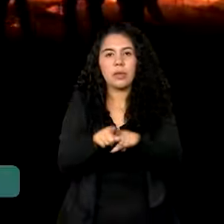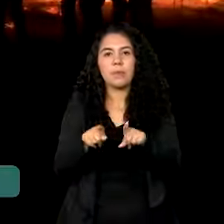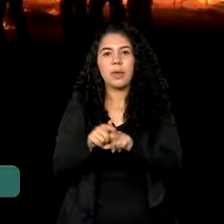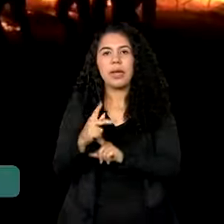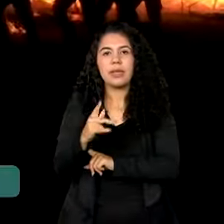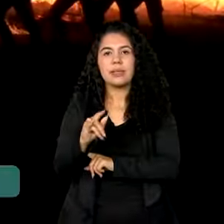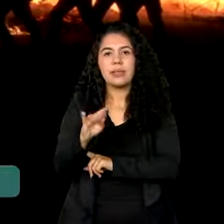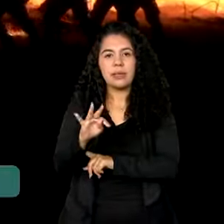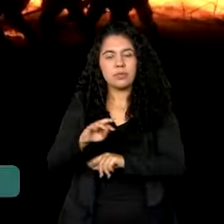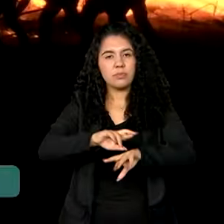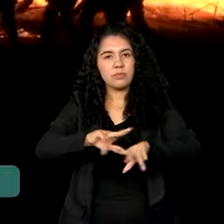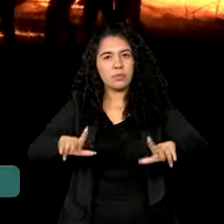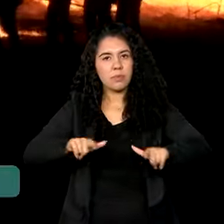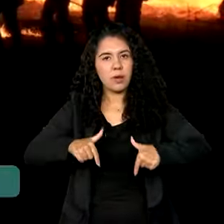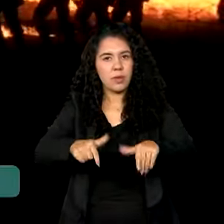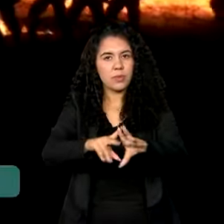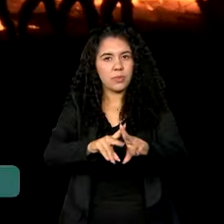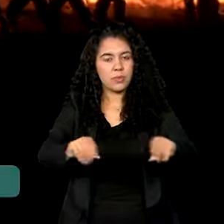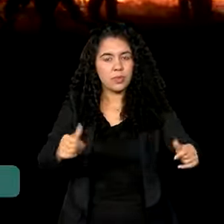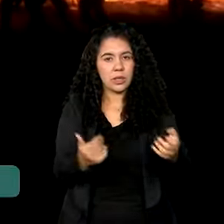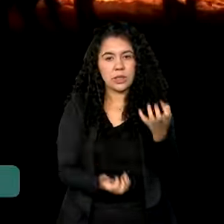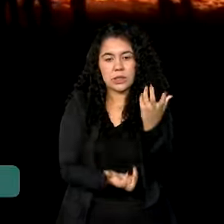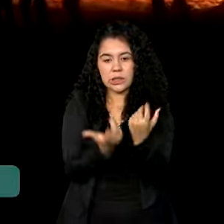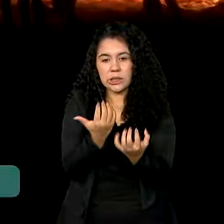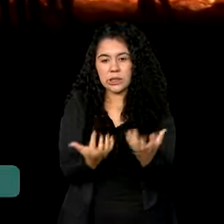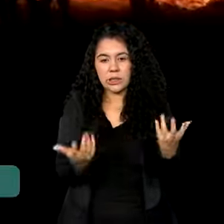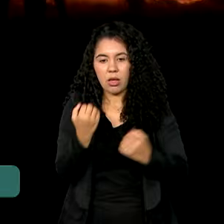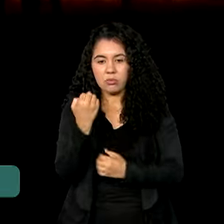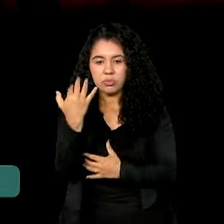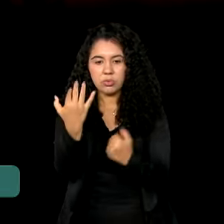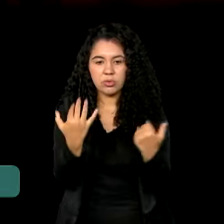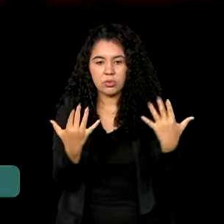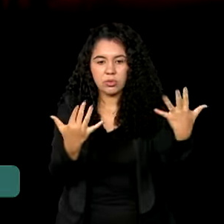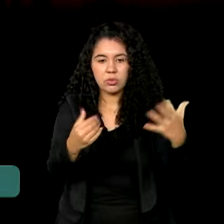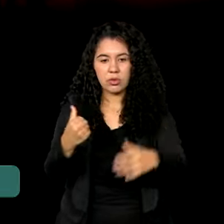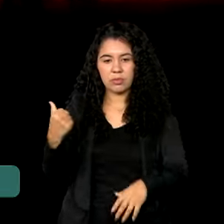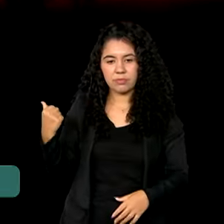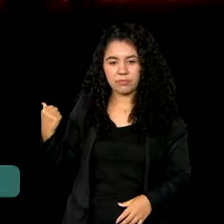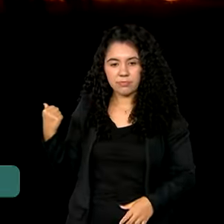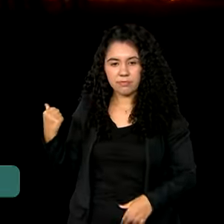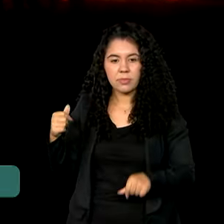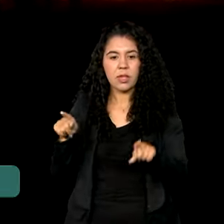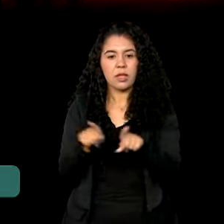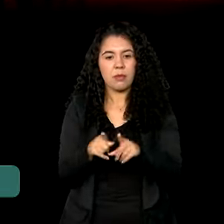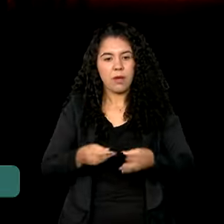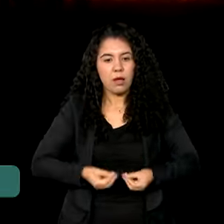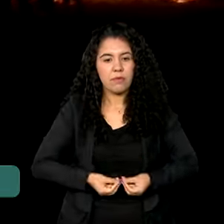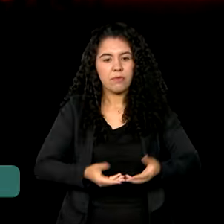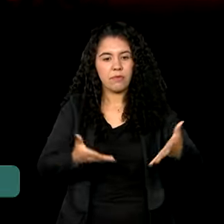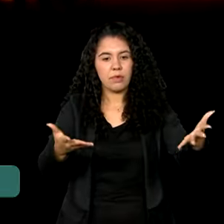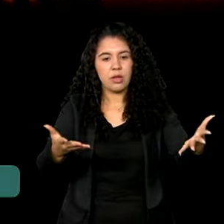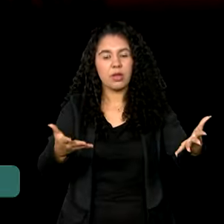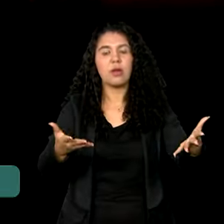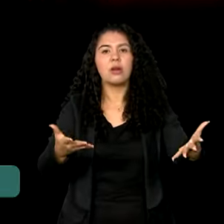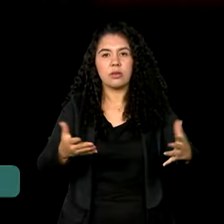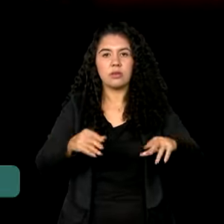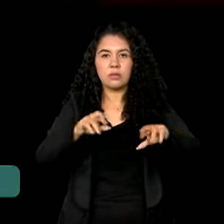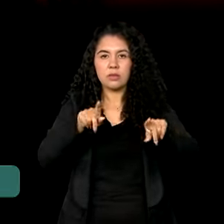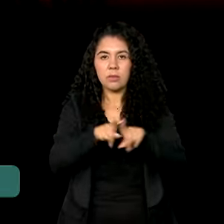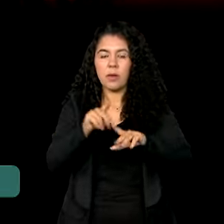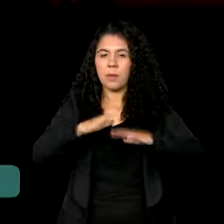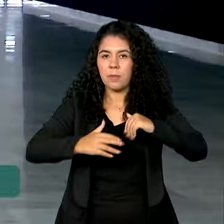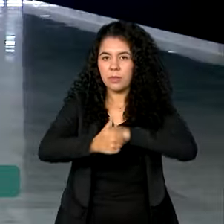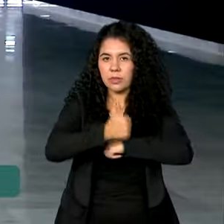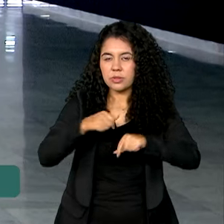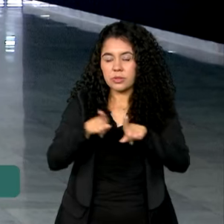aos incêndios forestais. Esses equipamentos também serão distribuídos para o corpo de bombeiros de cada um dos 26 estados e do Distrito